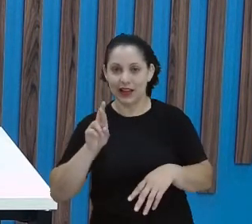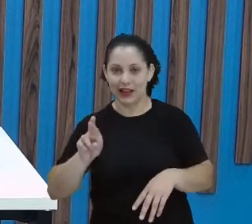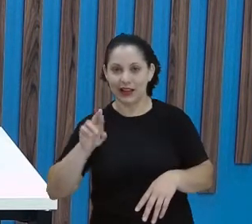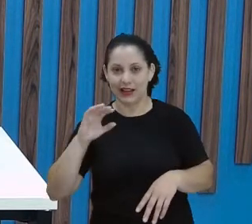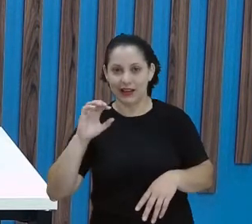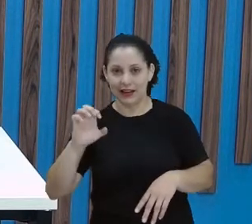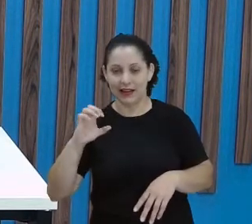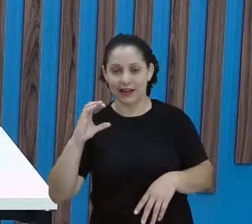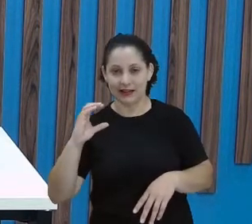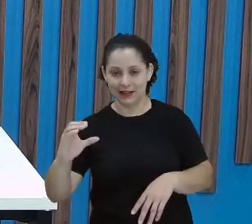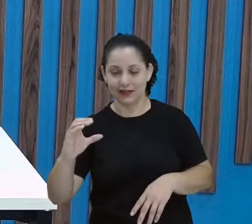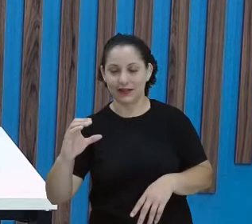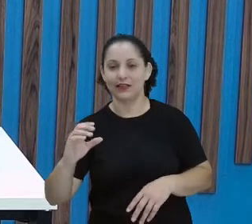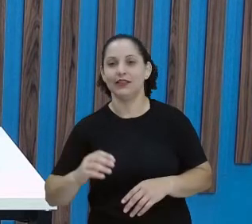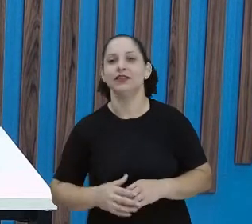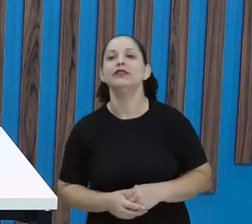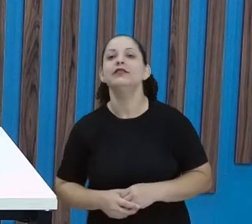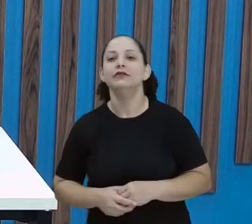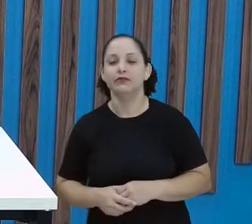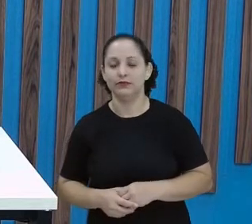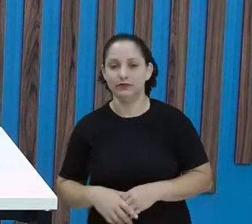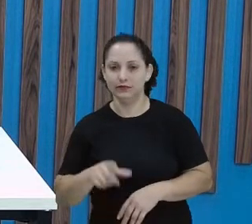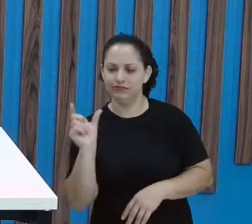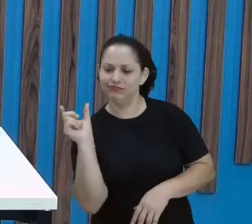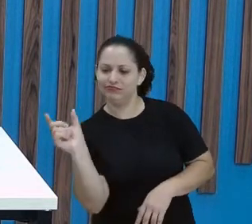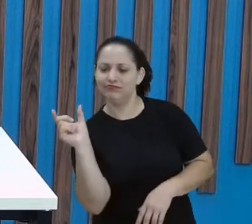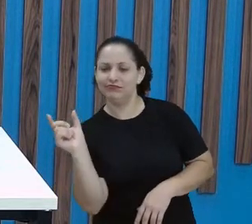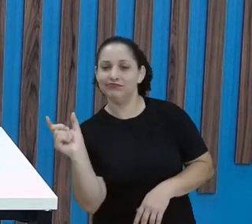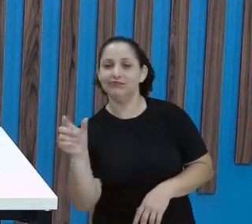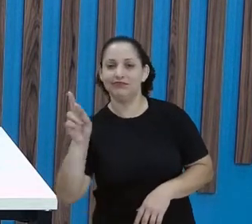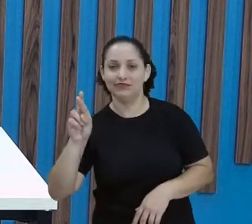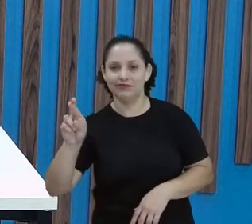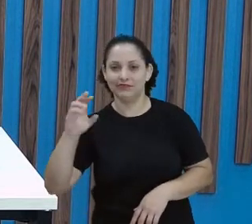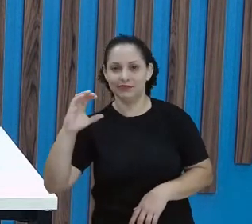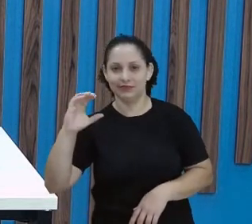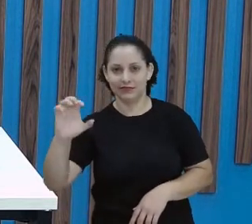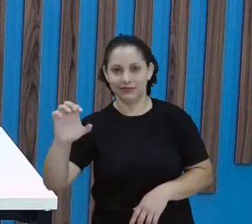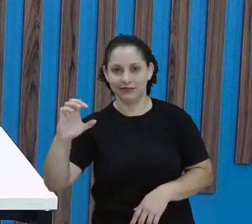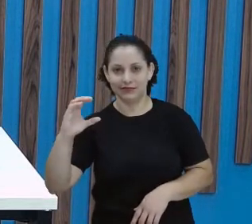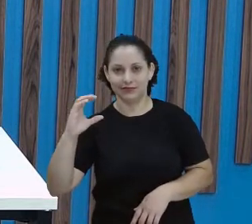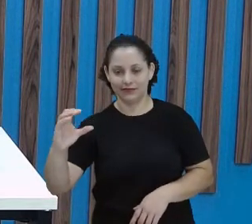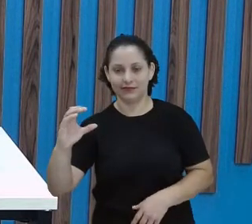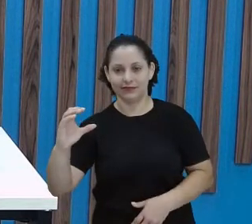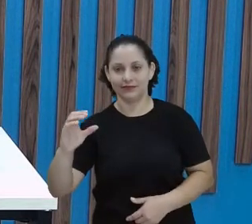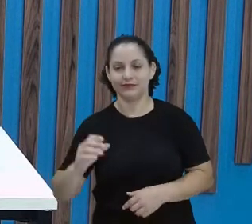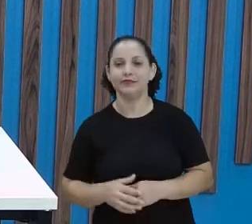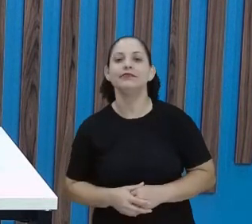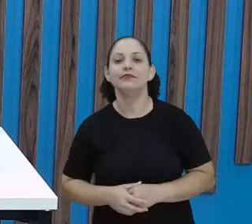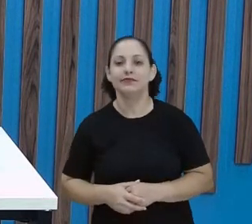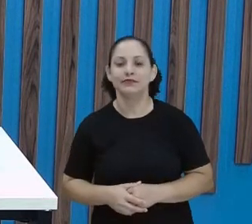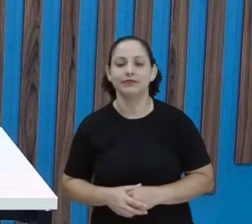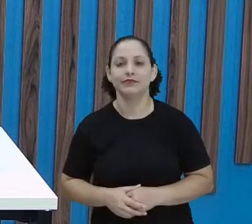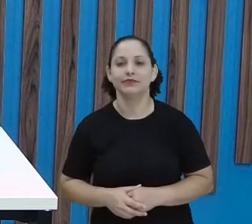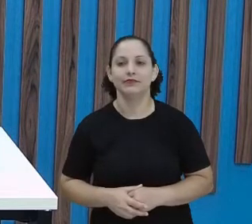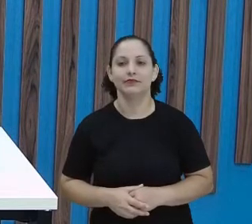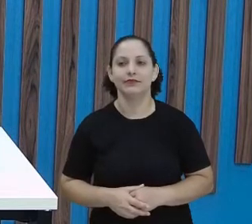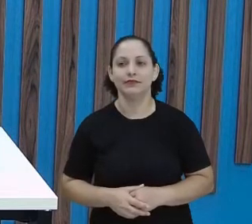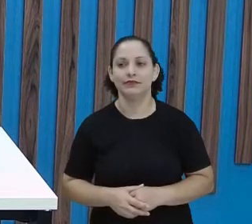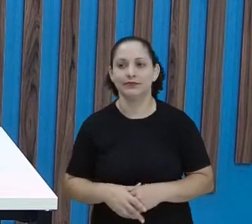do nome RECIF. Não é isso, professora Josi? Isso. Olha aqui. R, E, C.